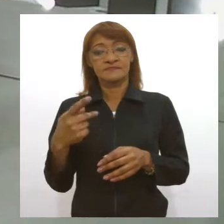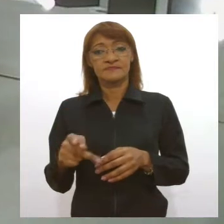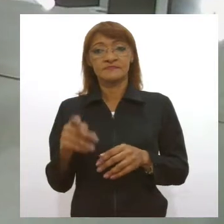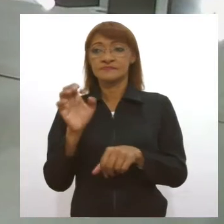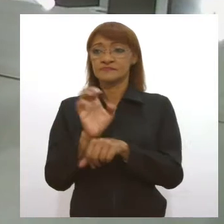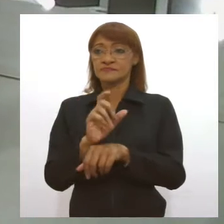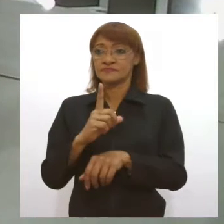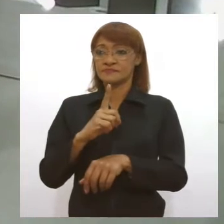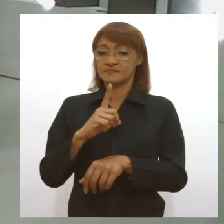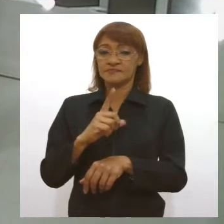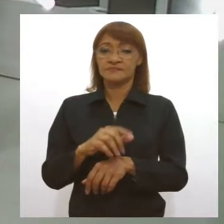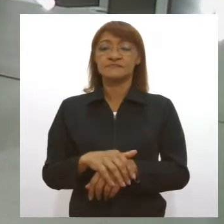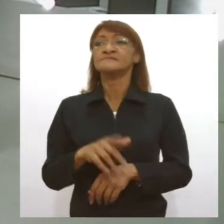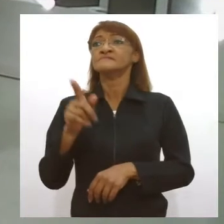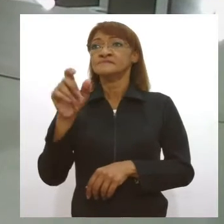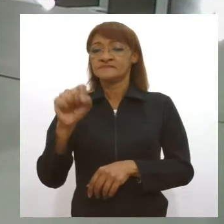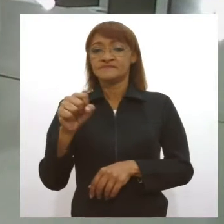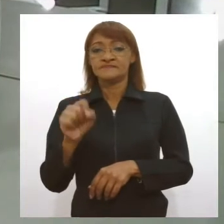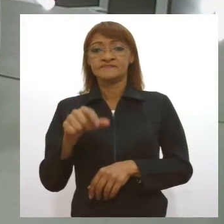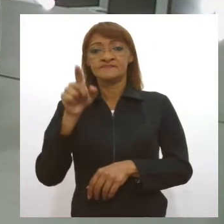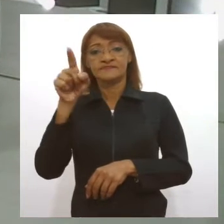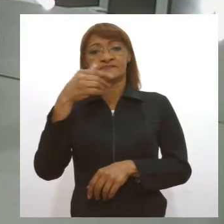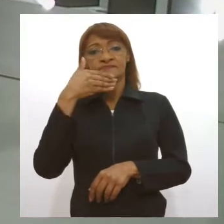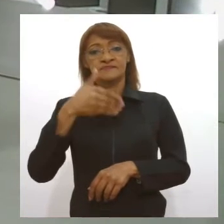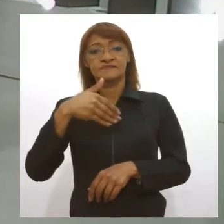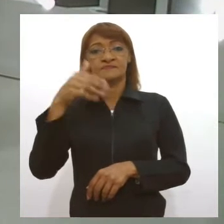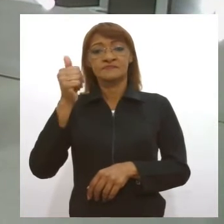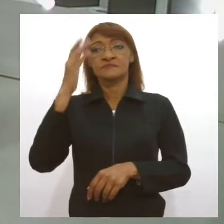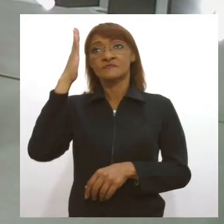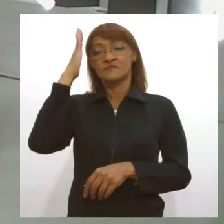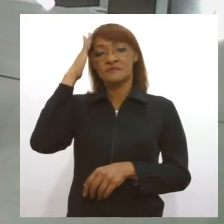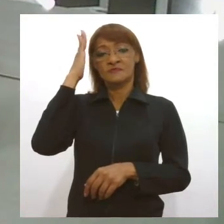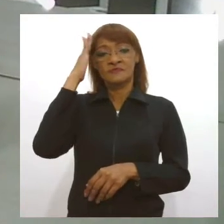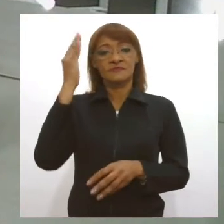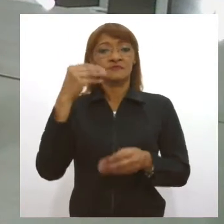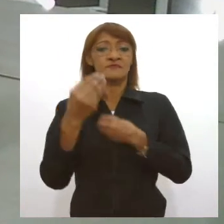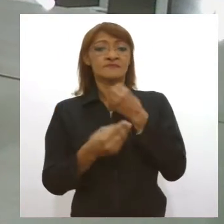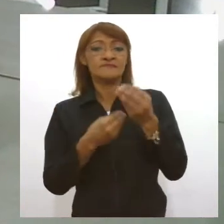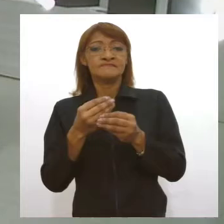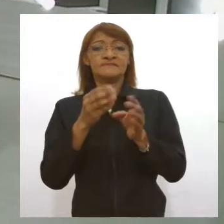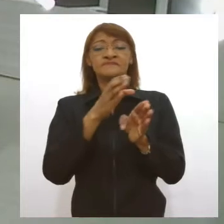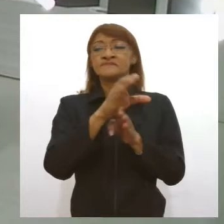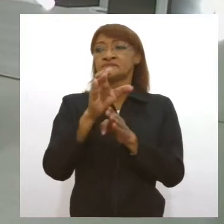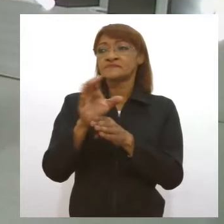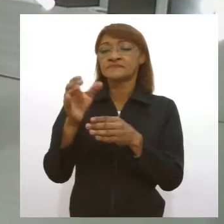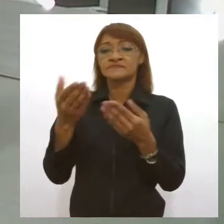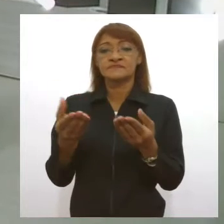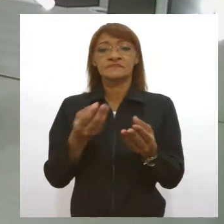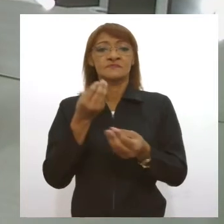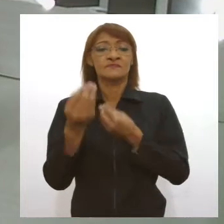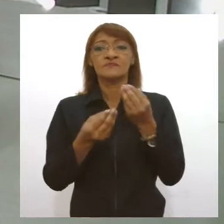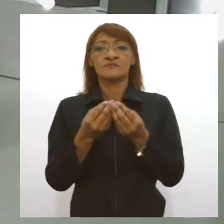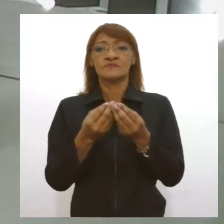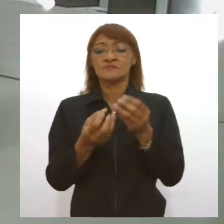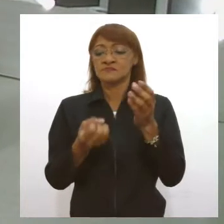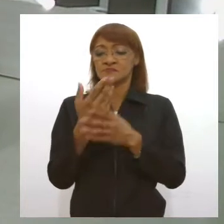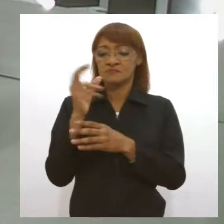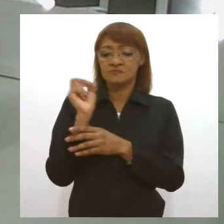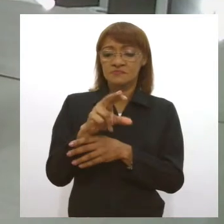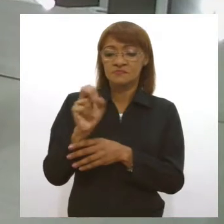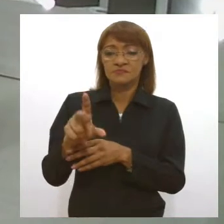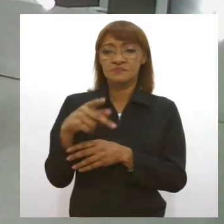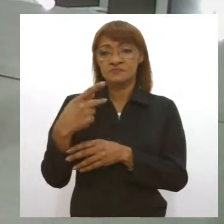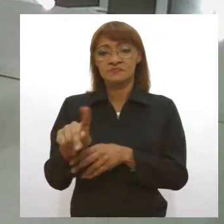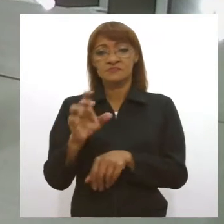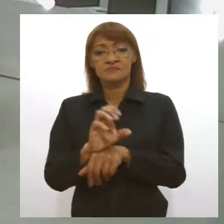certeza. E com tudo isso, vocês têm uma melhor compreensão da pandemia e como orientar novas medidas de controle da doença a serem adotadas pelo